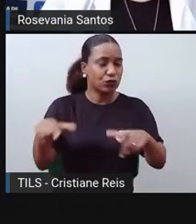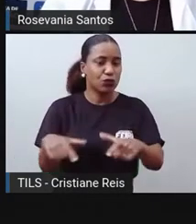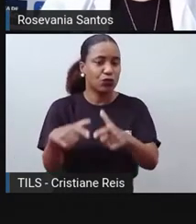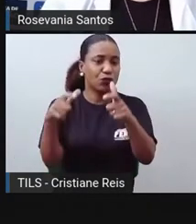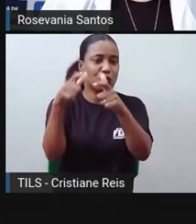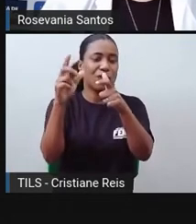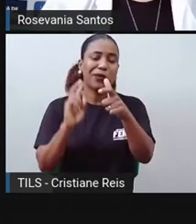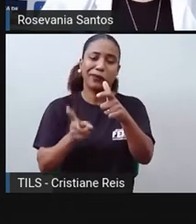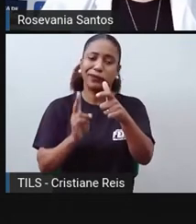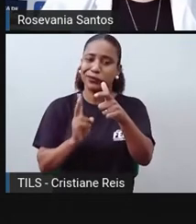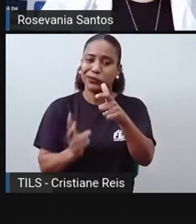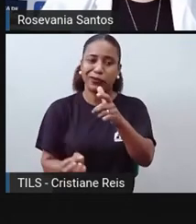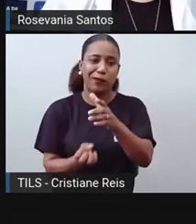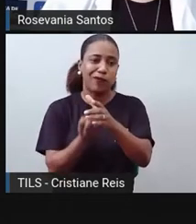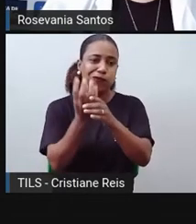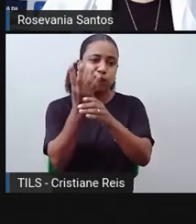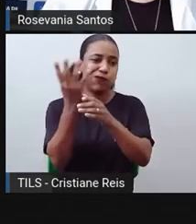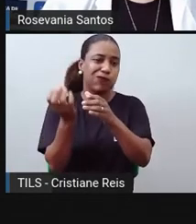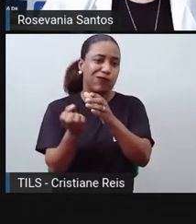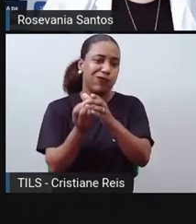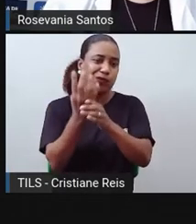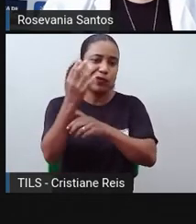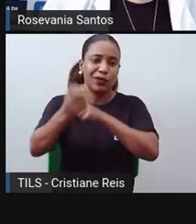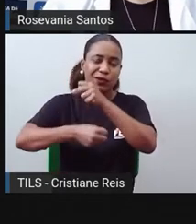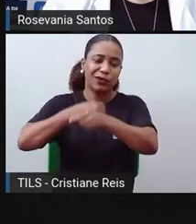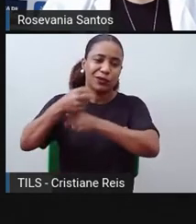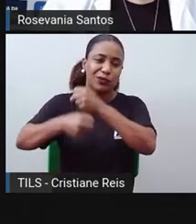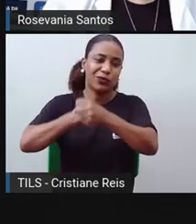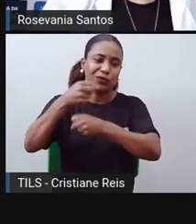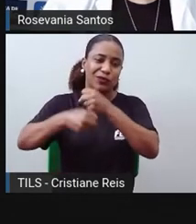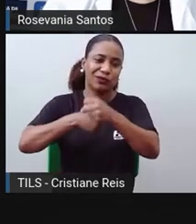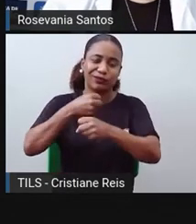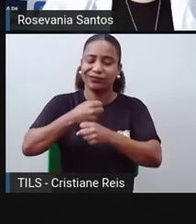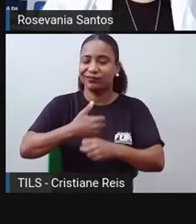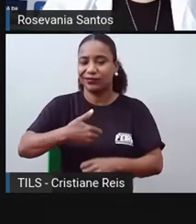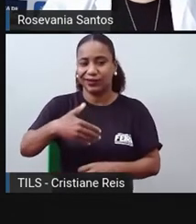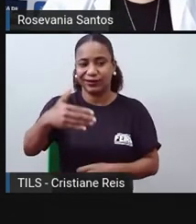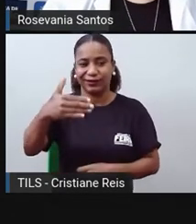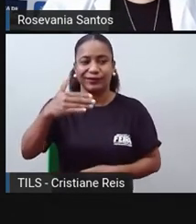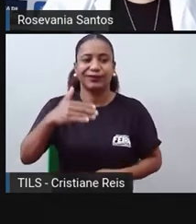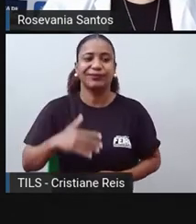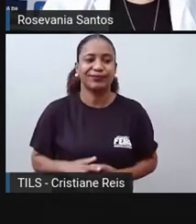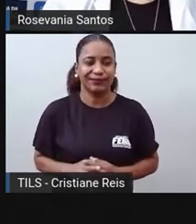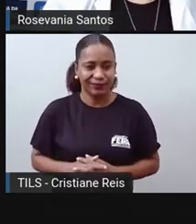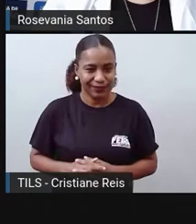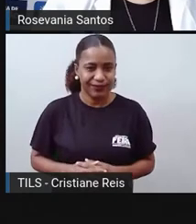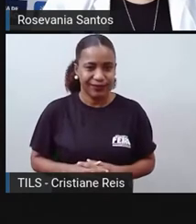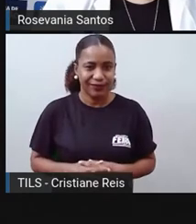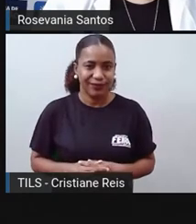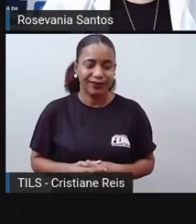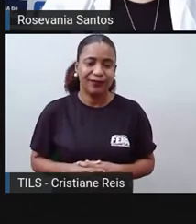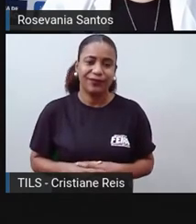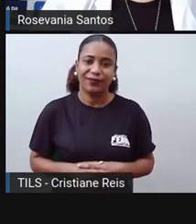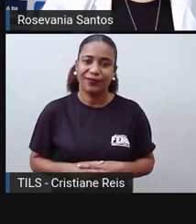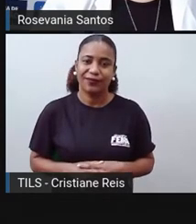aí. Então, só para vocês entenderem como é que são formadas as ilhas, né? As ilhas vulcânicas. Então, olha,